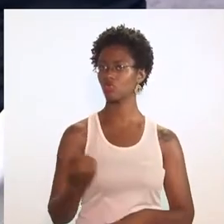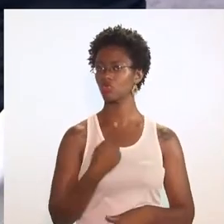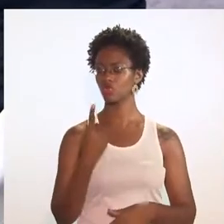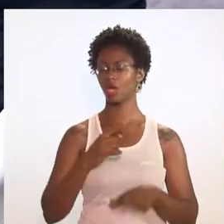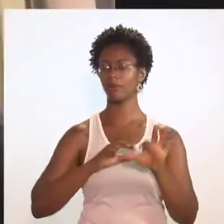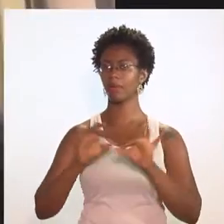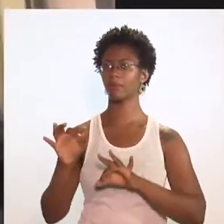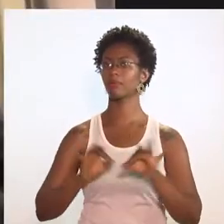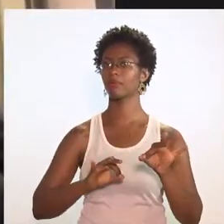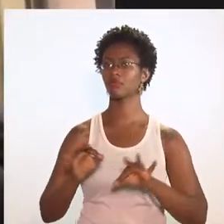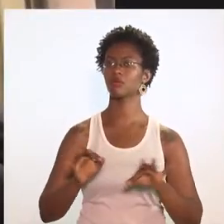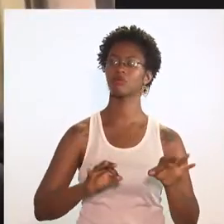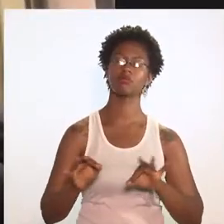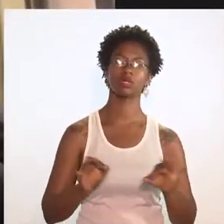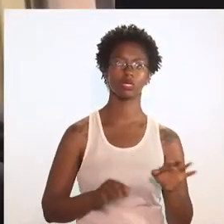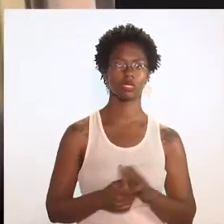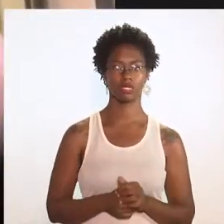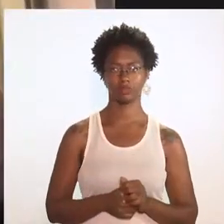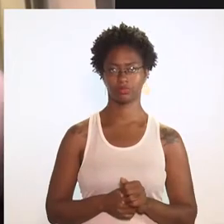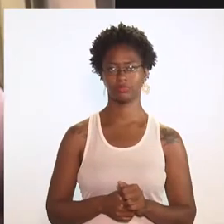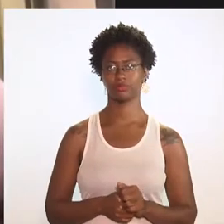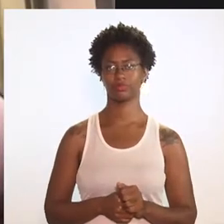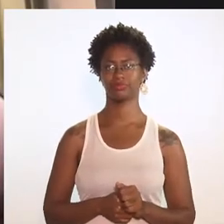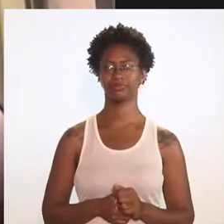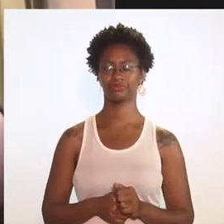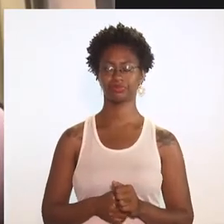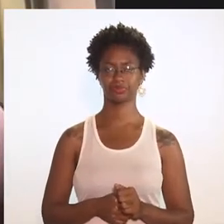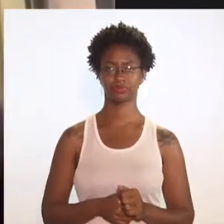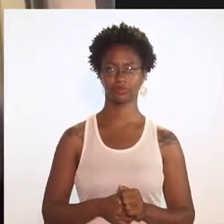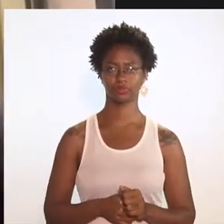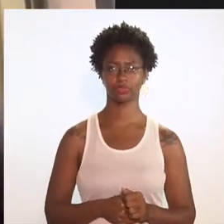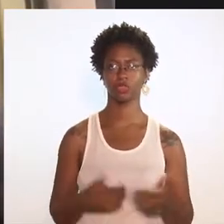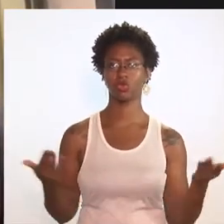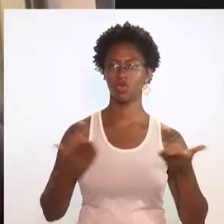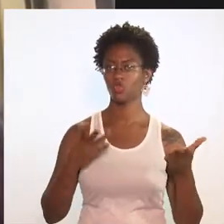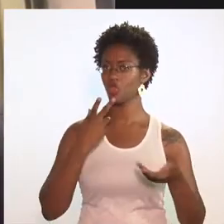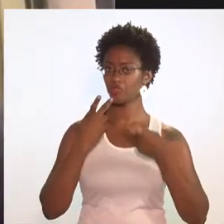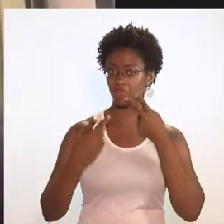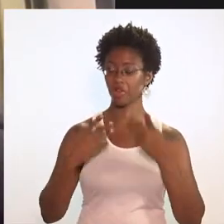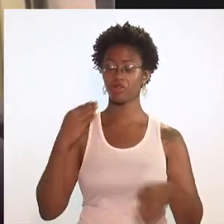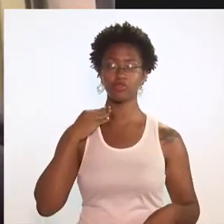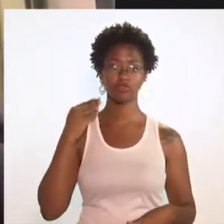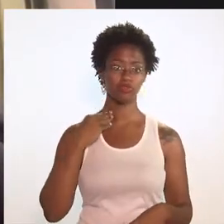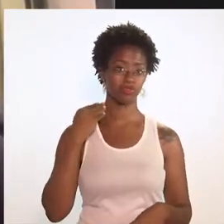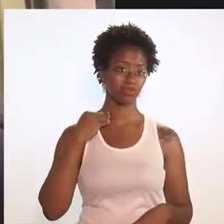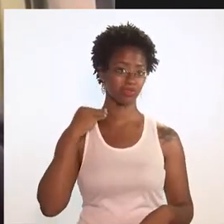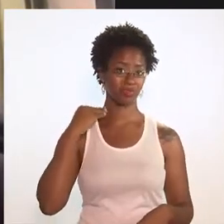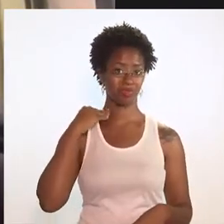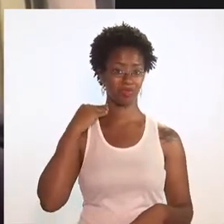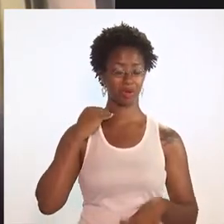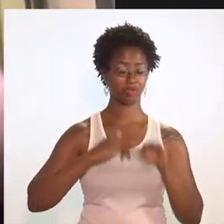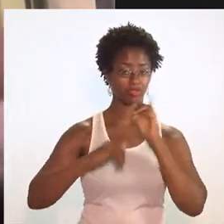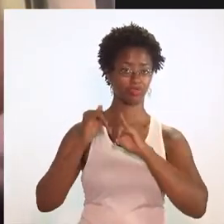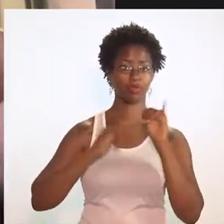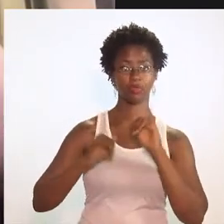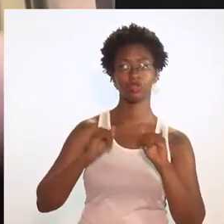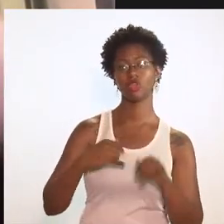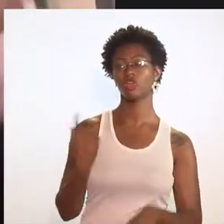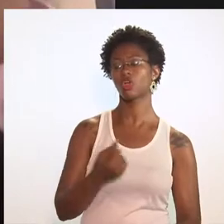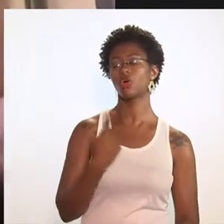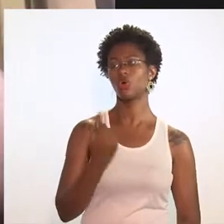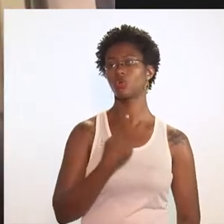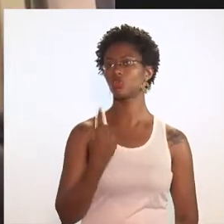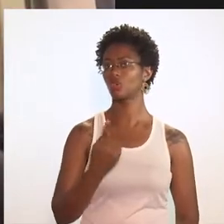nós alinhamos o seguinte escopo, né? Hoje a gente está falando de um banco de talentos, que é o nosso programa,